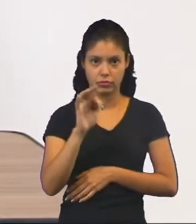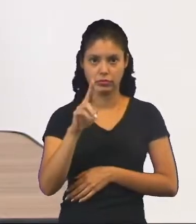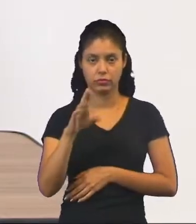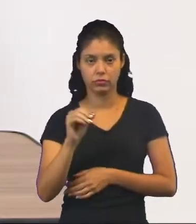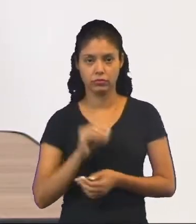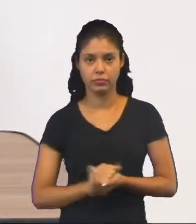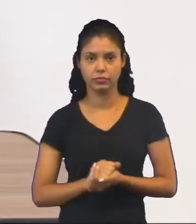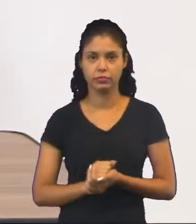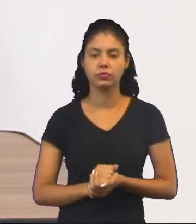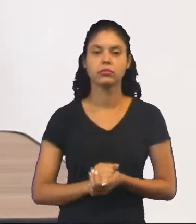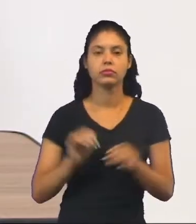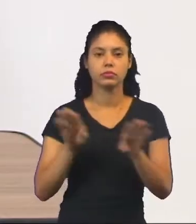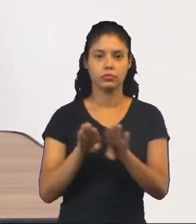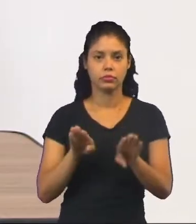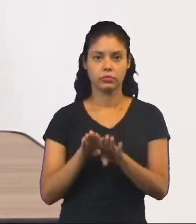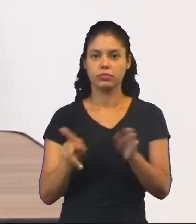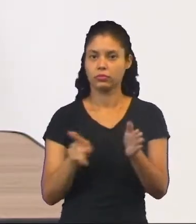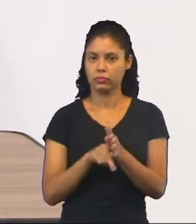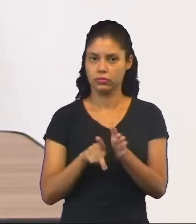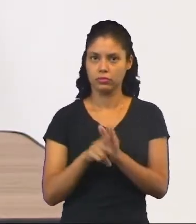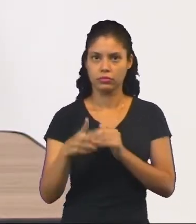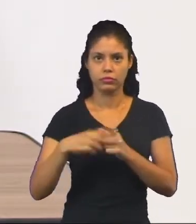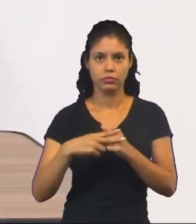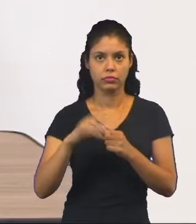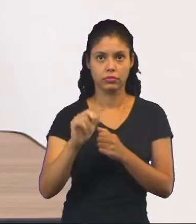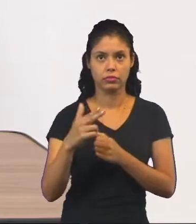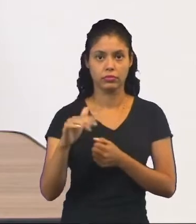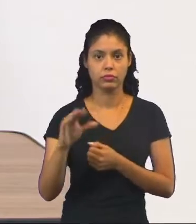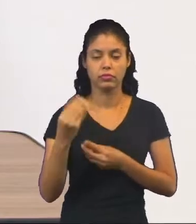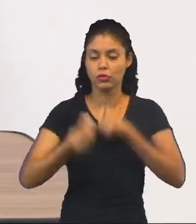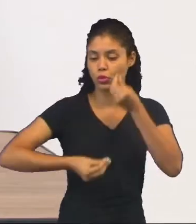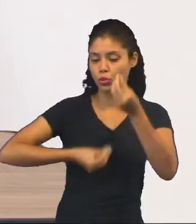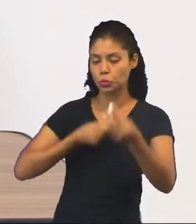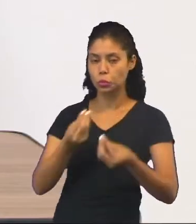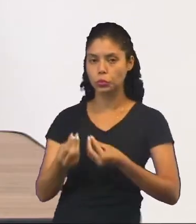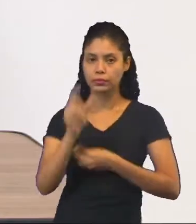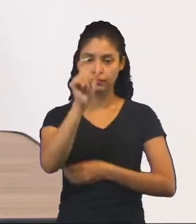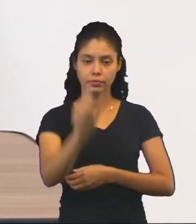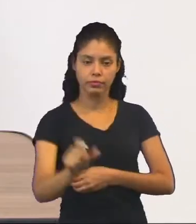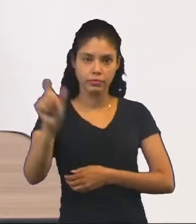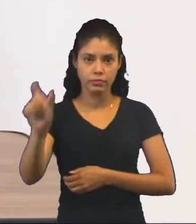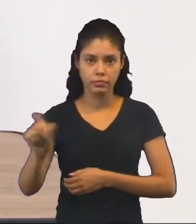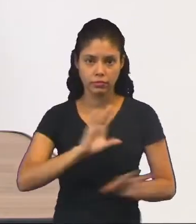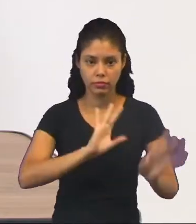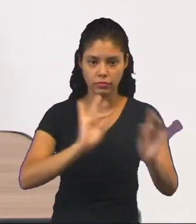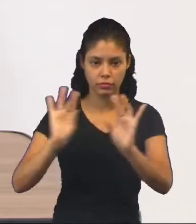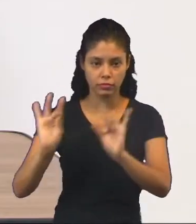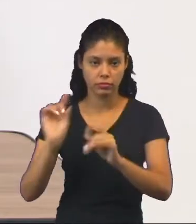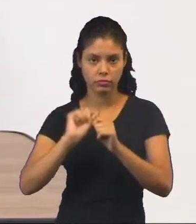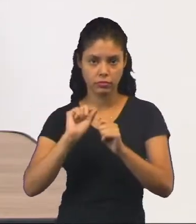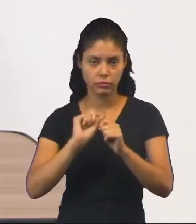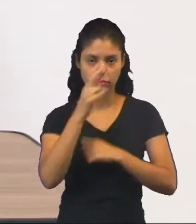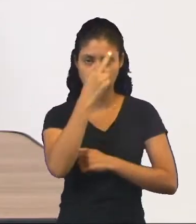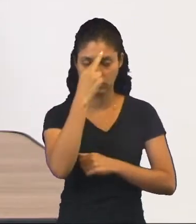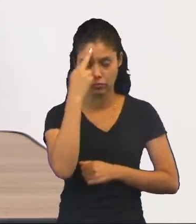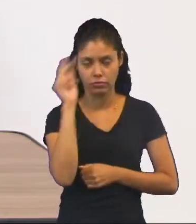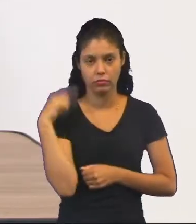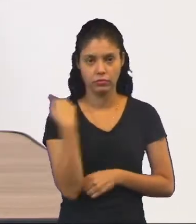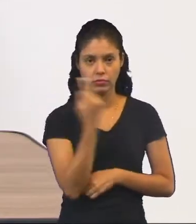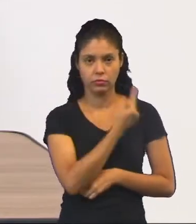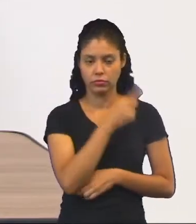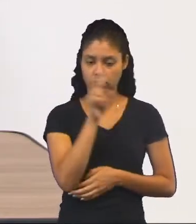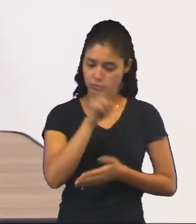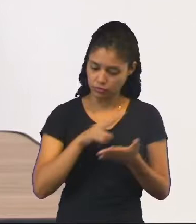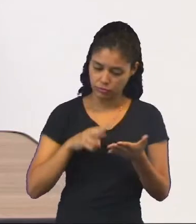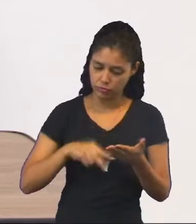E verbos de enunciação, especificamente, eles expressam a maneira como os personagens vão fazer isso na história que a gente está